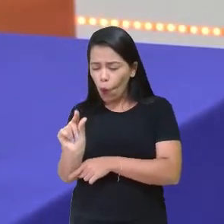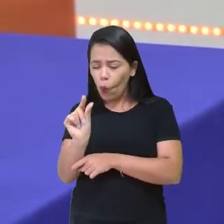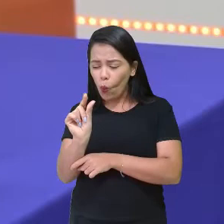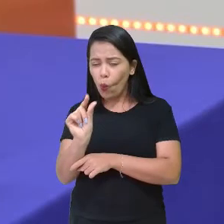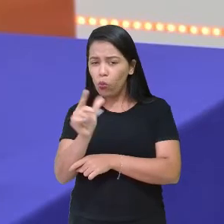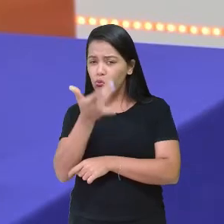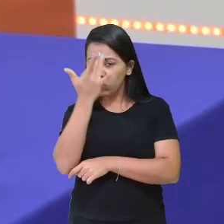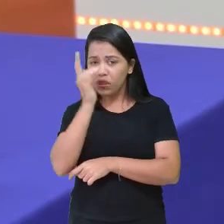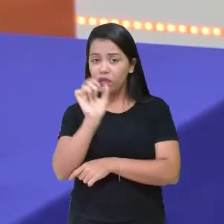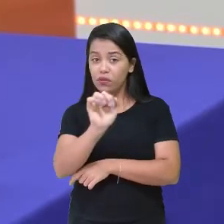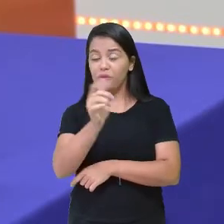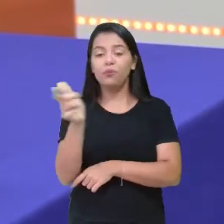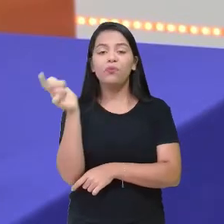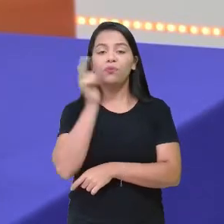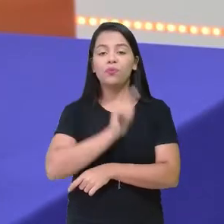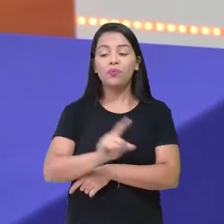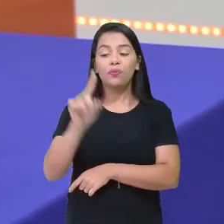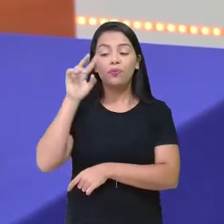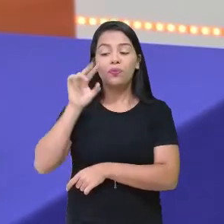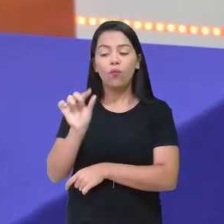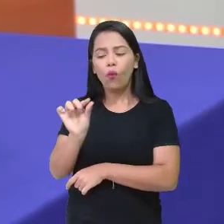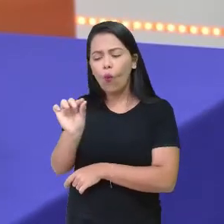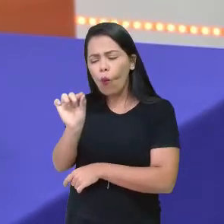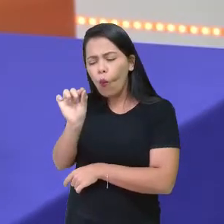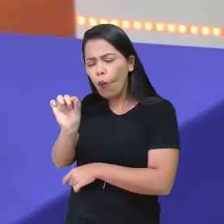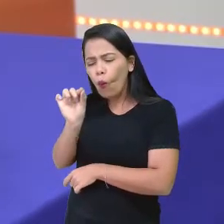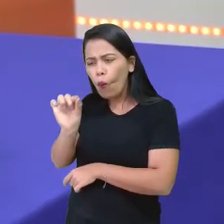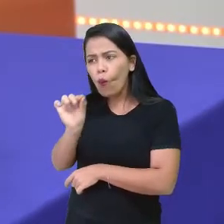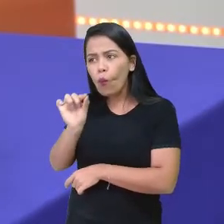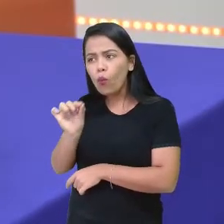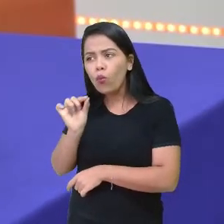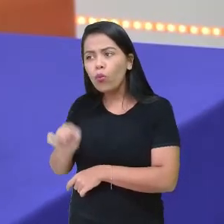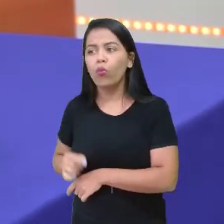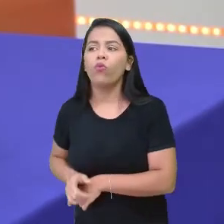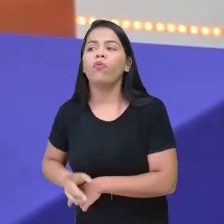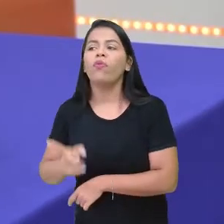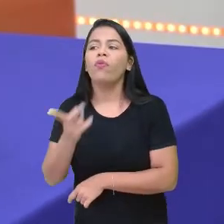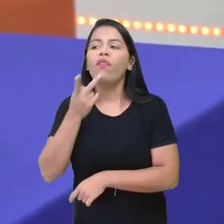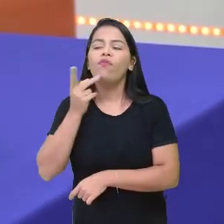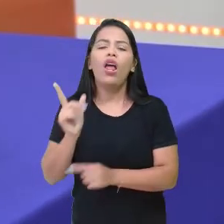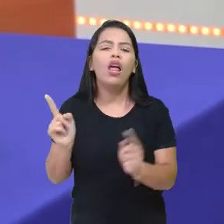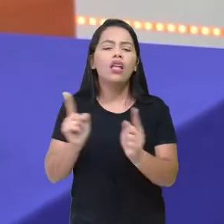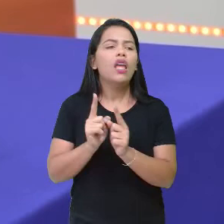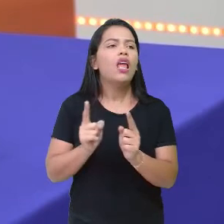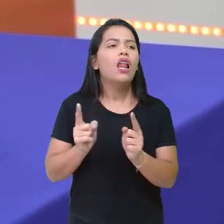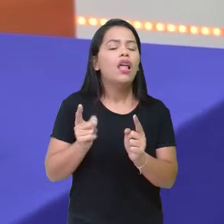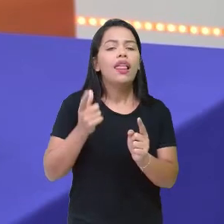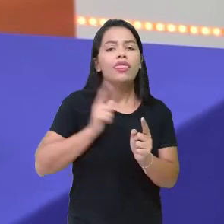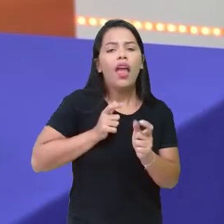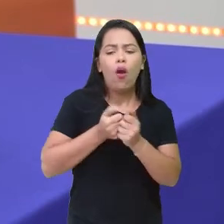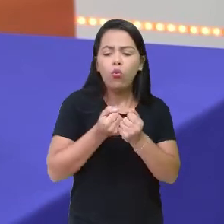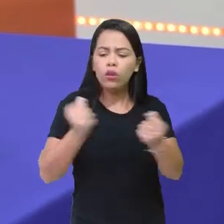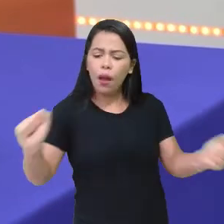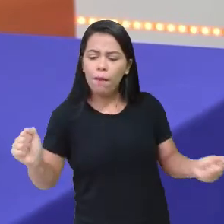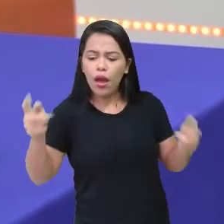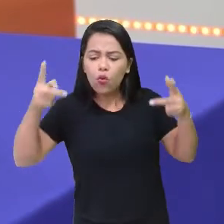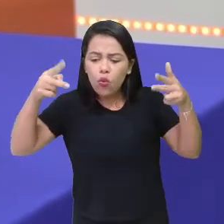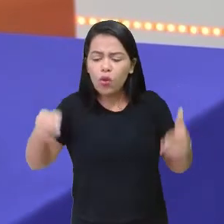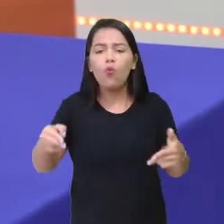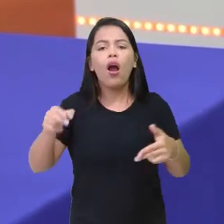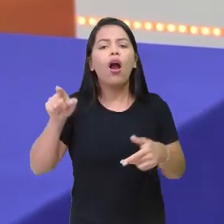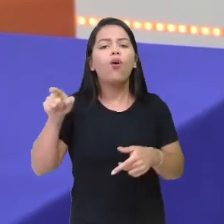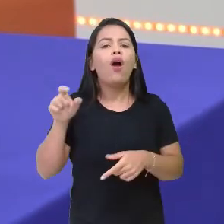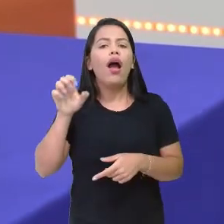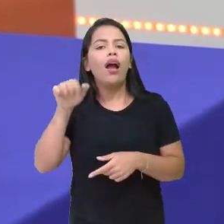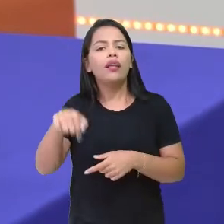ele é bem pequenininho mesmo. Dizem que ele é do tamanho de um dos estados menores do Brasil, que é o Sergipe, né? Isso mesmo. É tamanho do Sergipe.